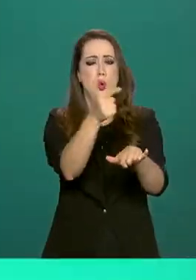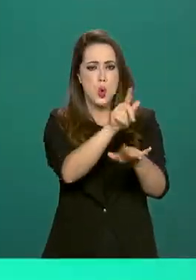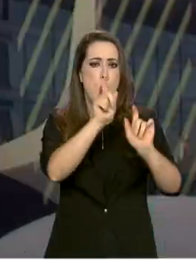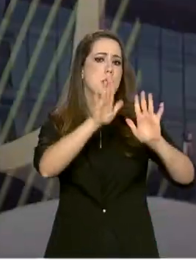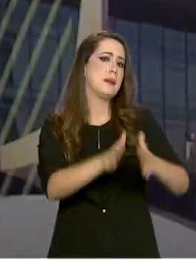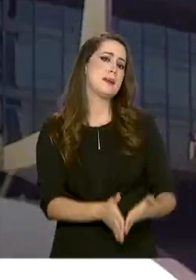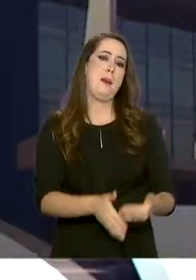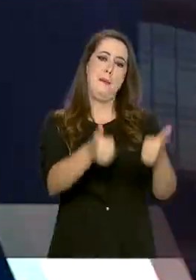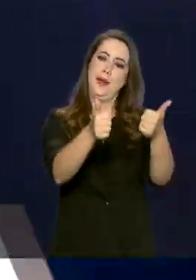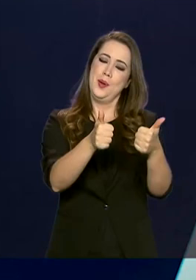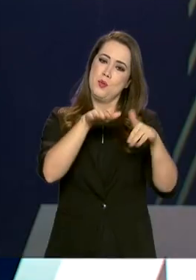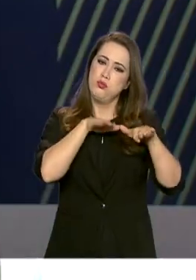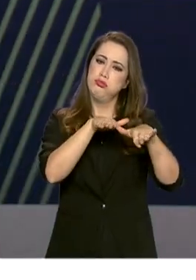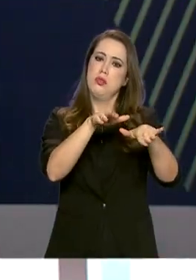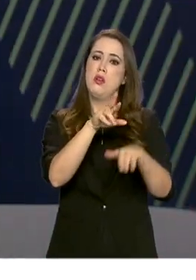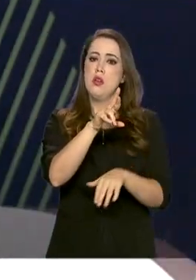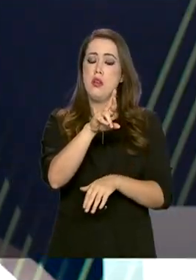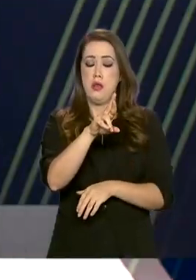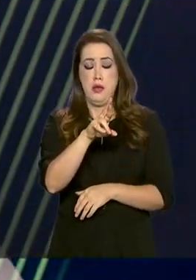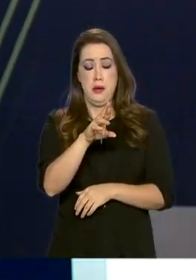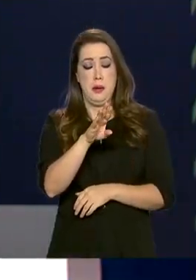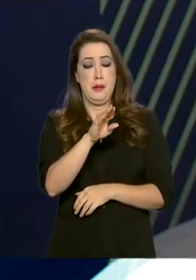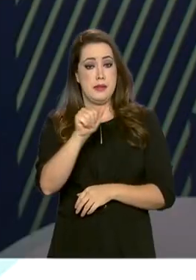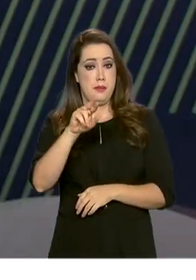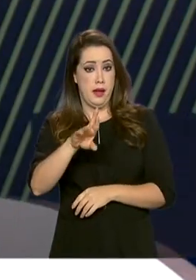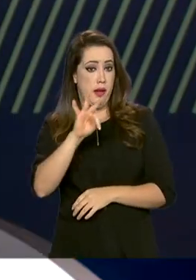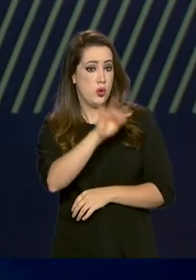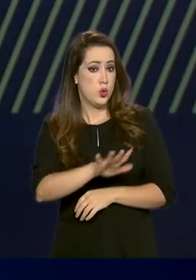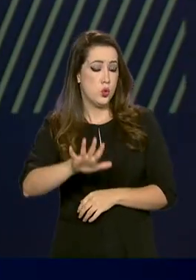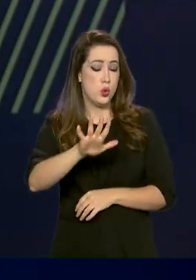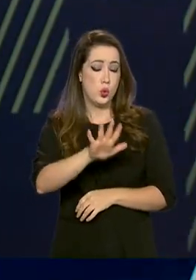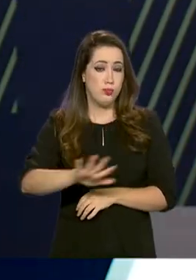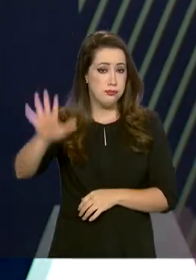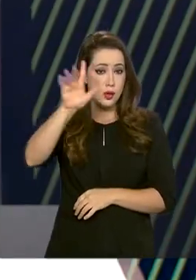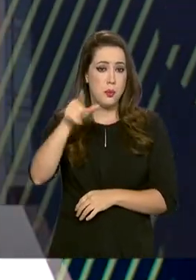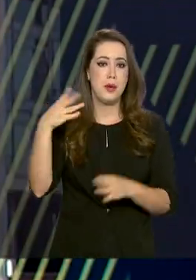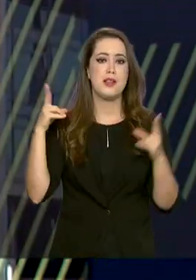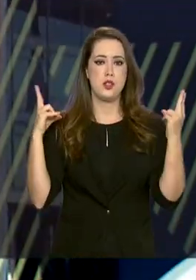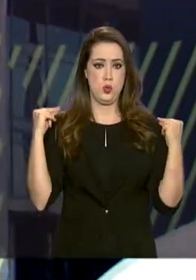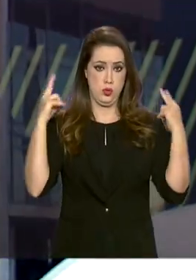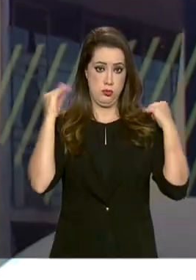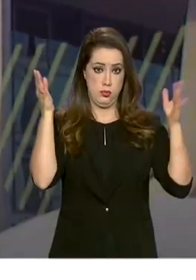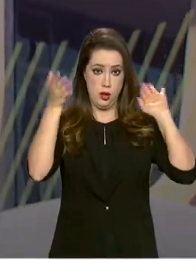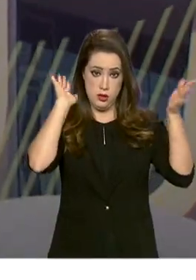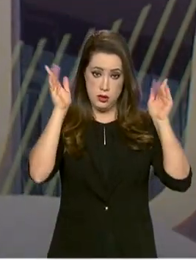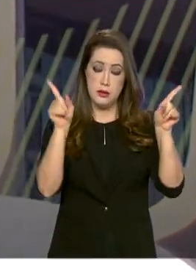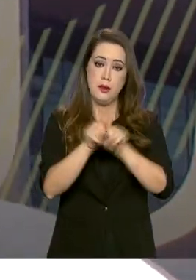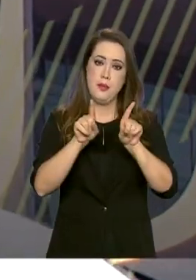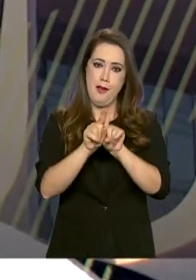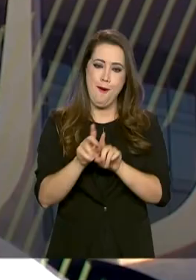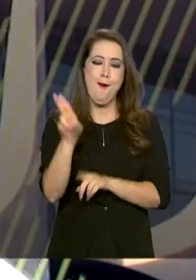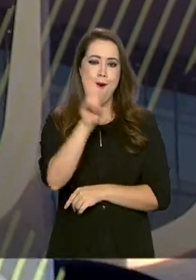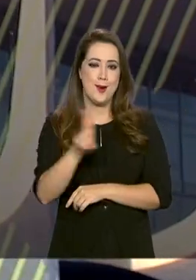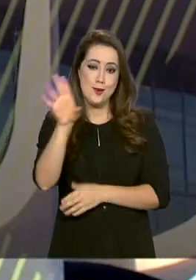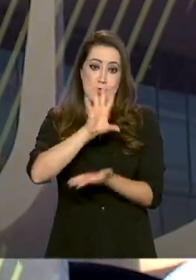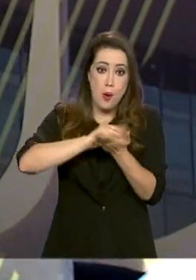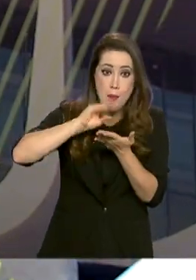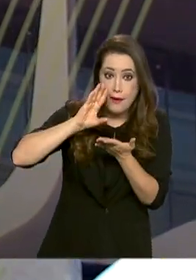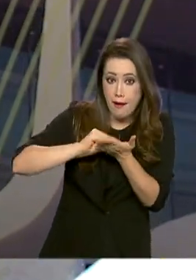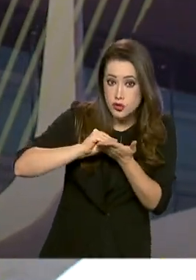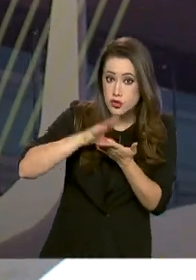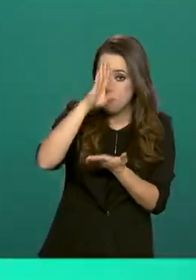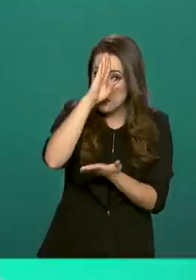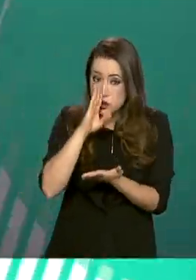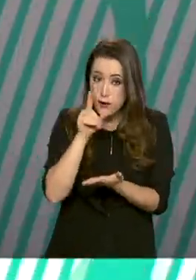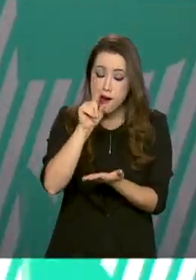melhorias nas rodovias federais de todo o país. Os caminhoneiros também passaram a contar com mais uma ferramenta do aplicativo gratuito